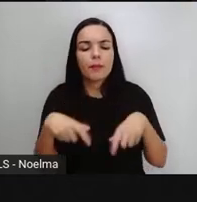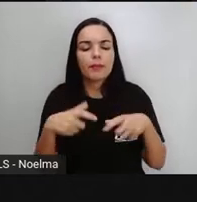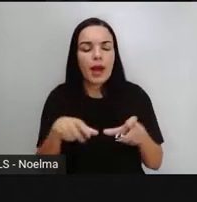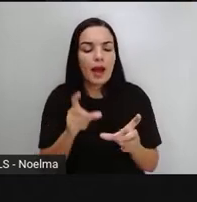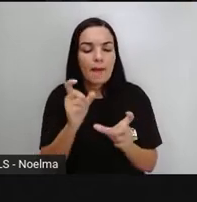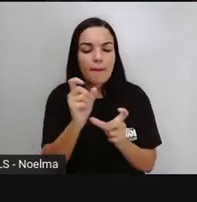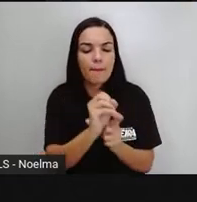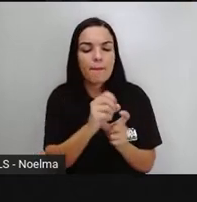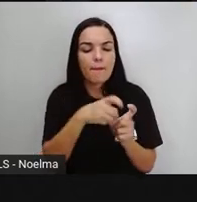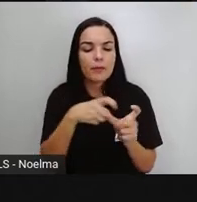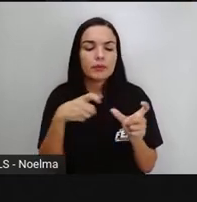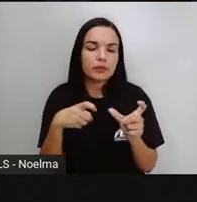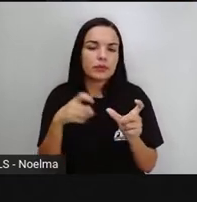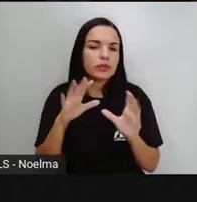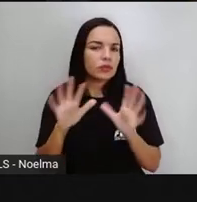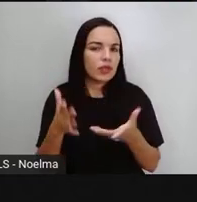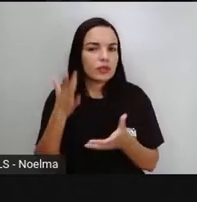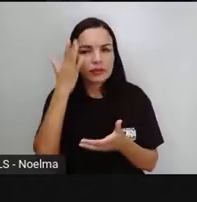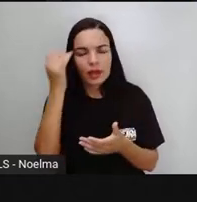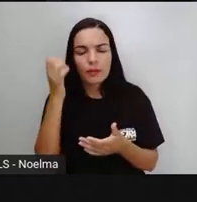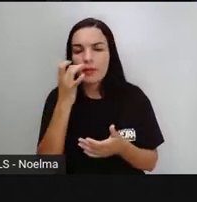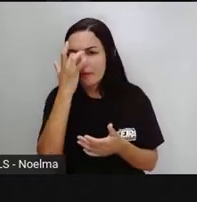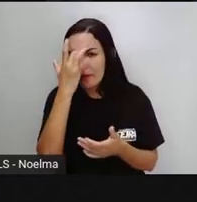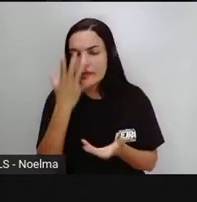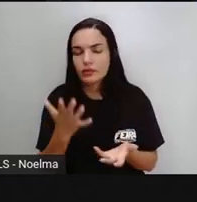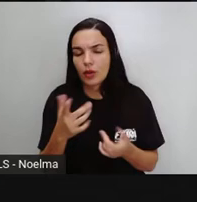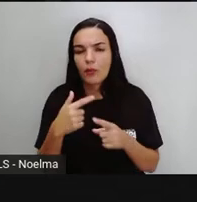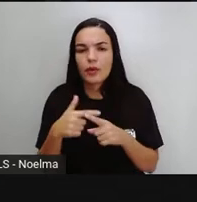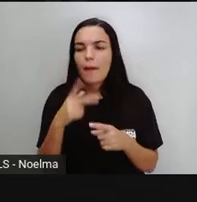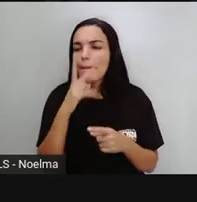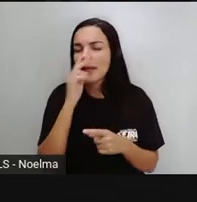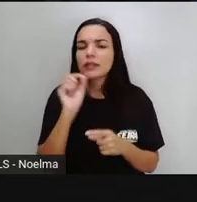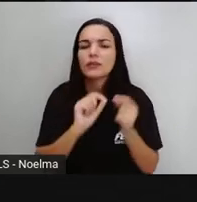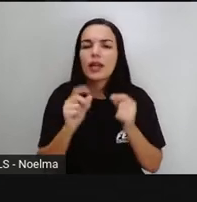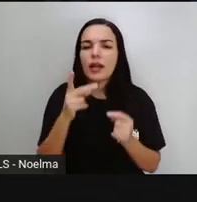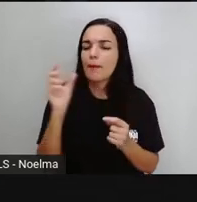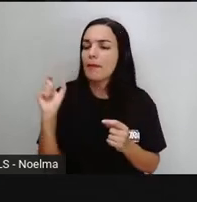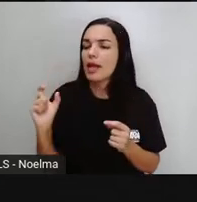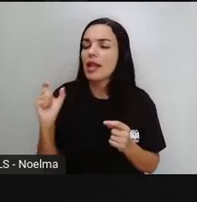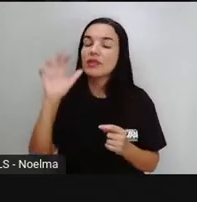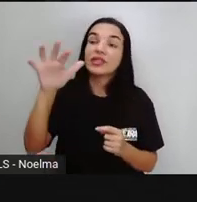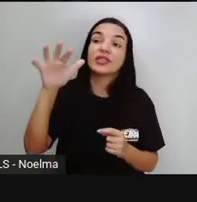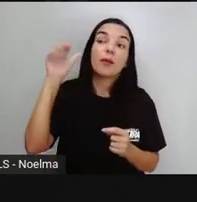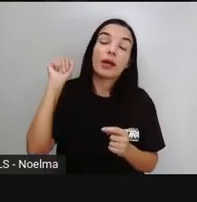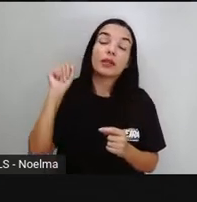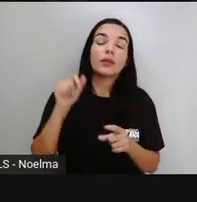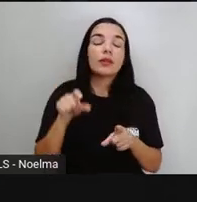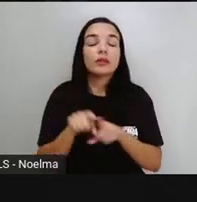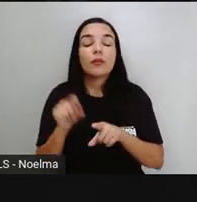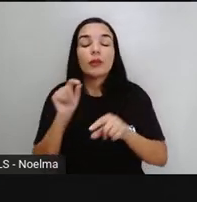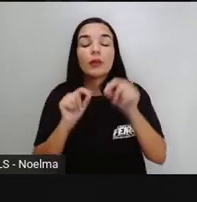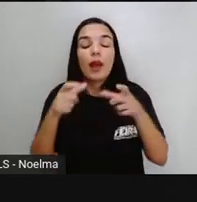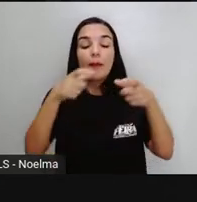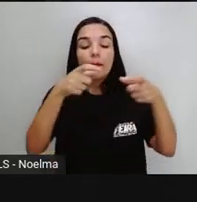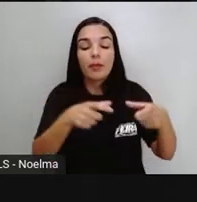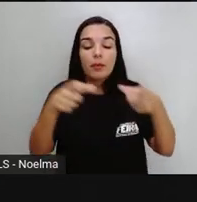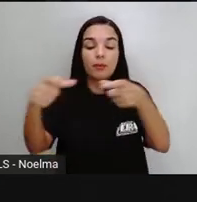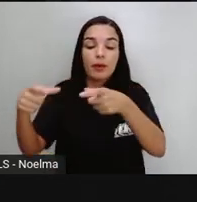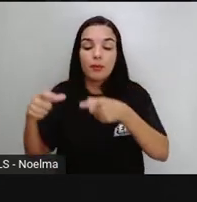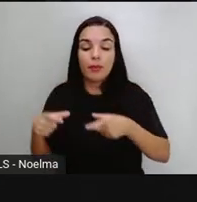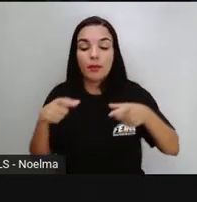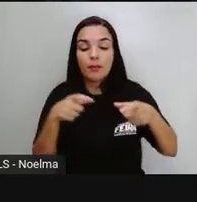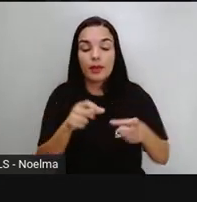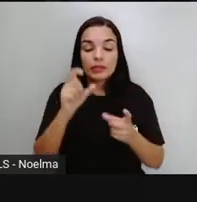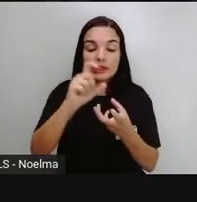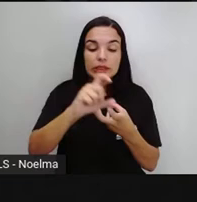a palavra como se estivesse chamando, né? Não só as oxítonas, como também identificar a posição da sílaba tônica,